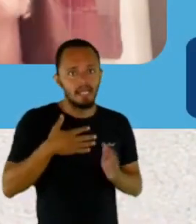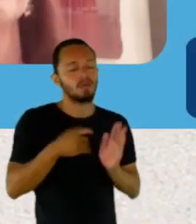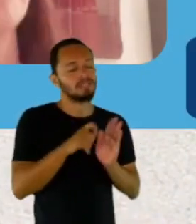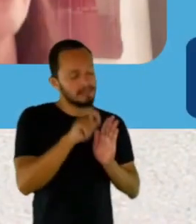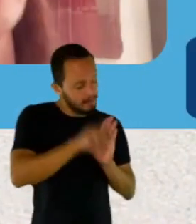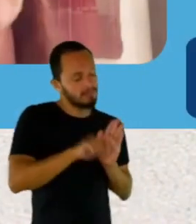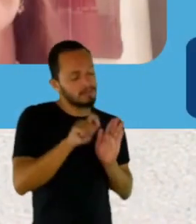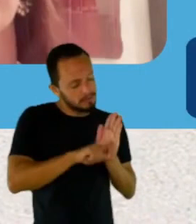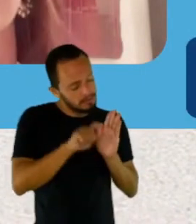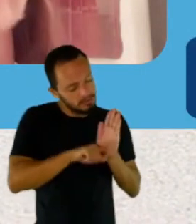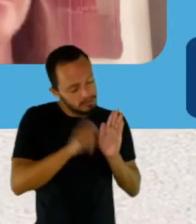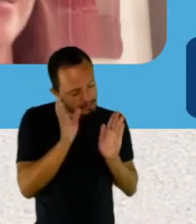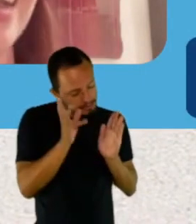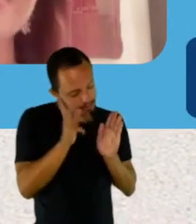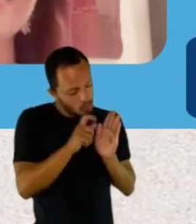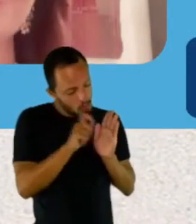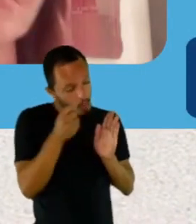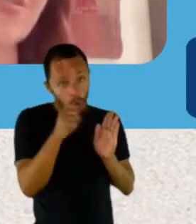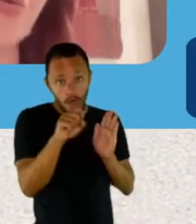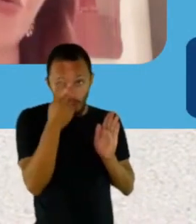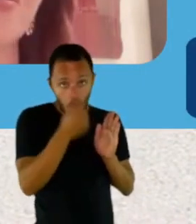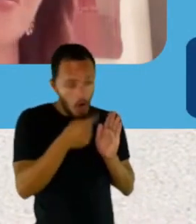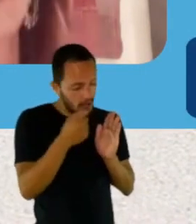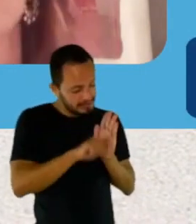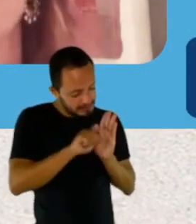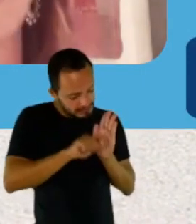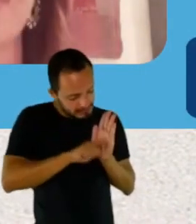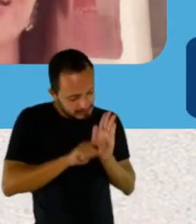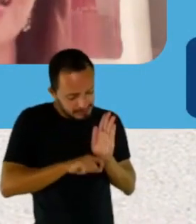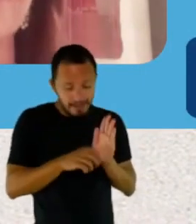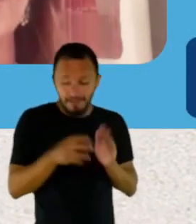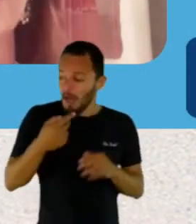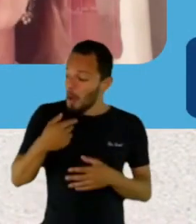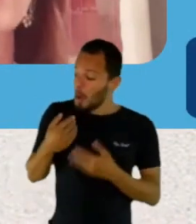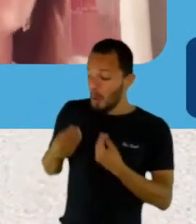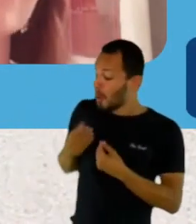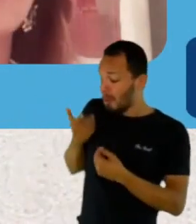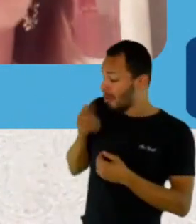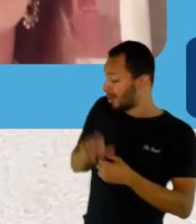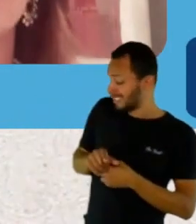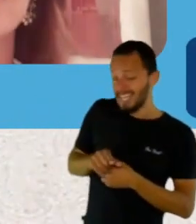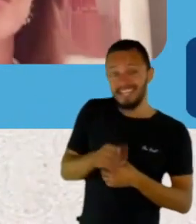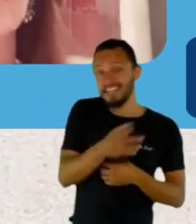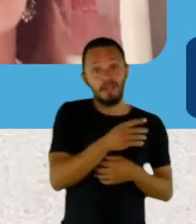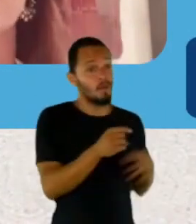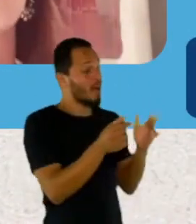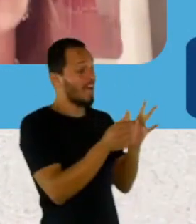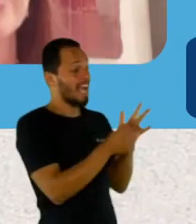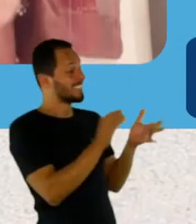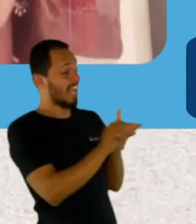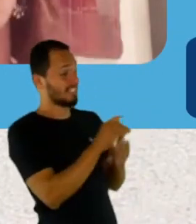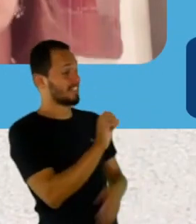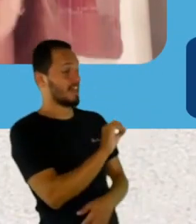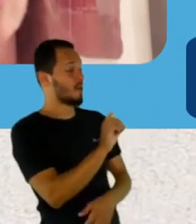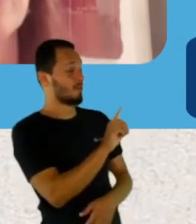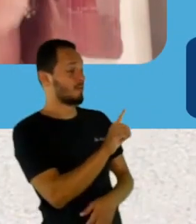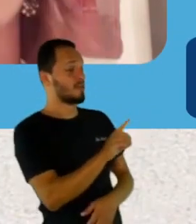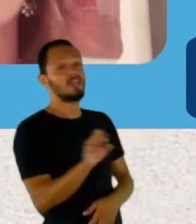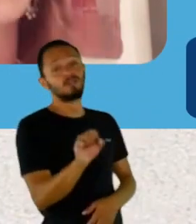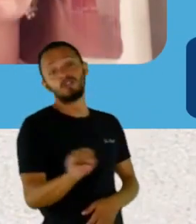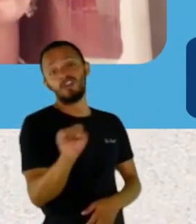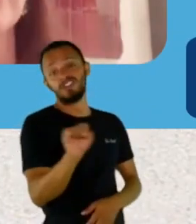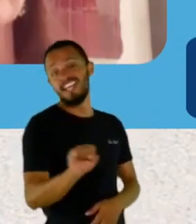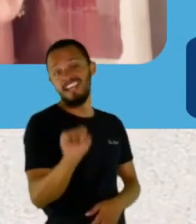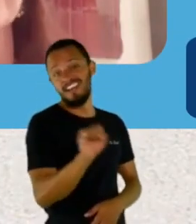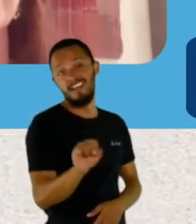Cara, a gente tem filho, tem marido, tem casa, tem outras coisas, cachorro, papagaio, gato. Você não tem exatamente três, quatro horas